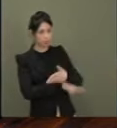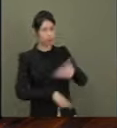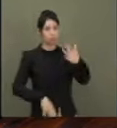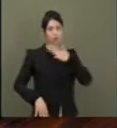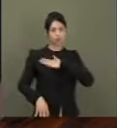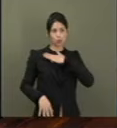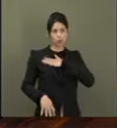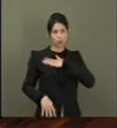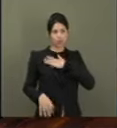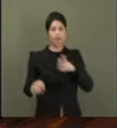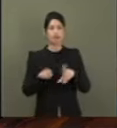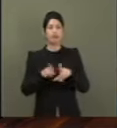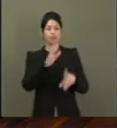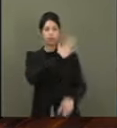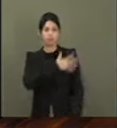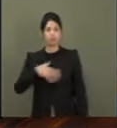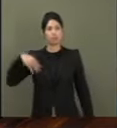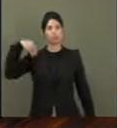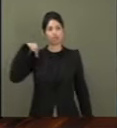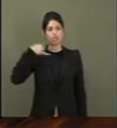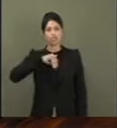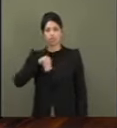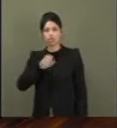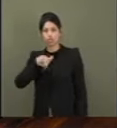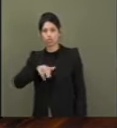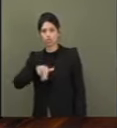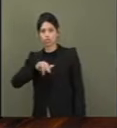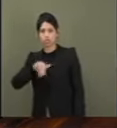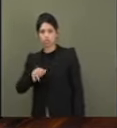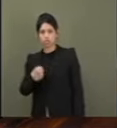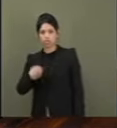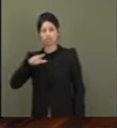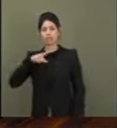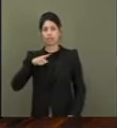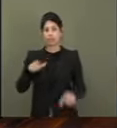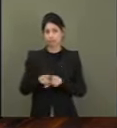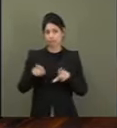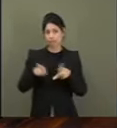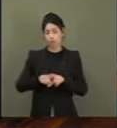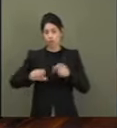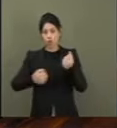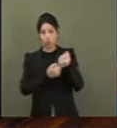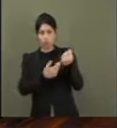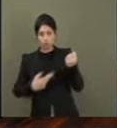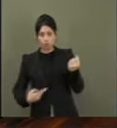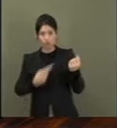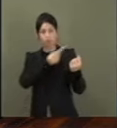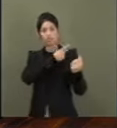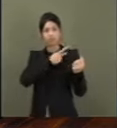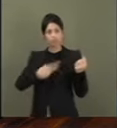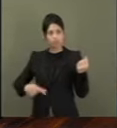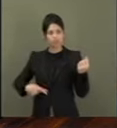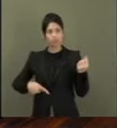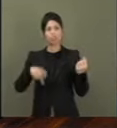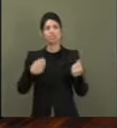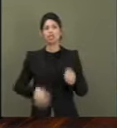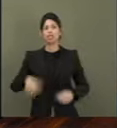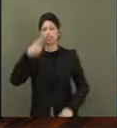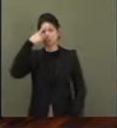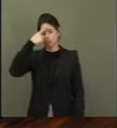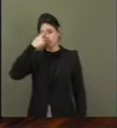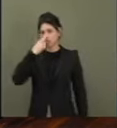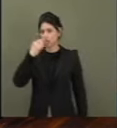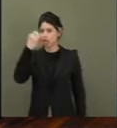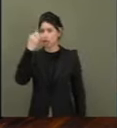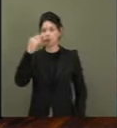do vice-presidente Geraldo Alckmin, quero citar os nossos presentes ministros e